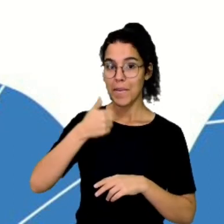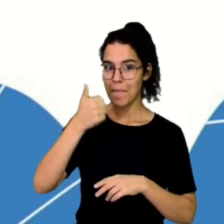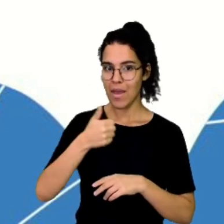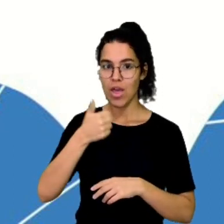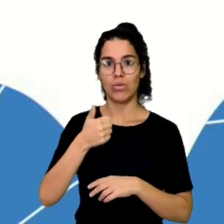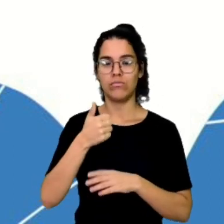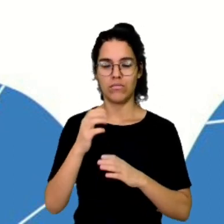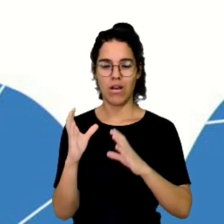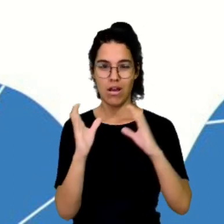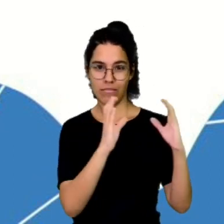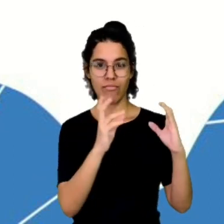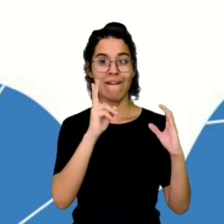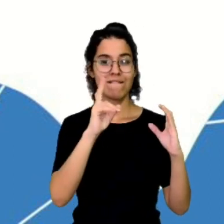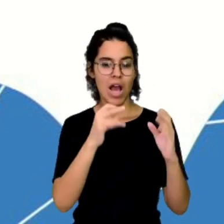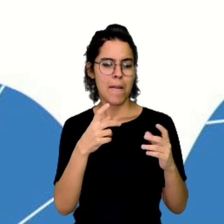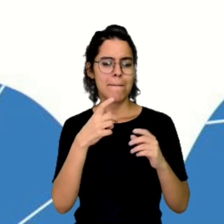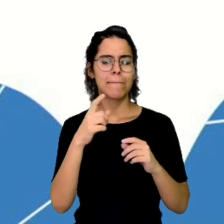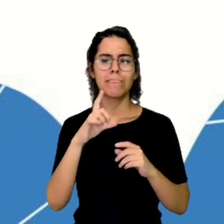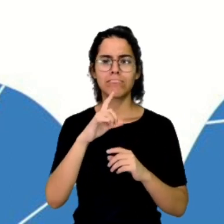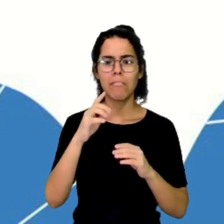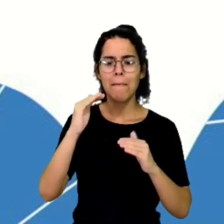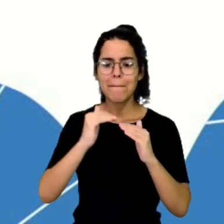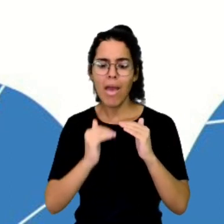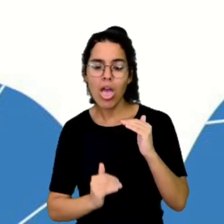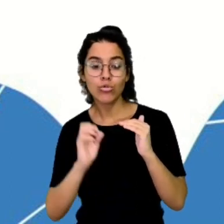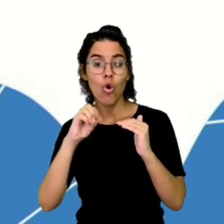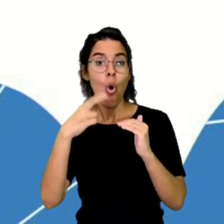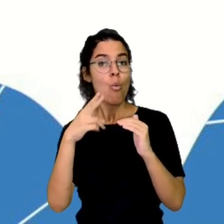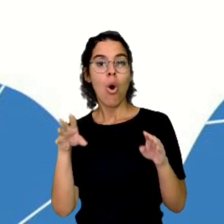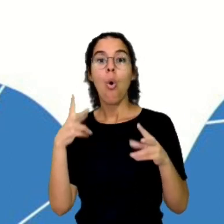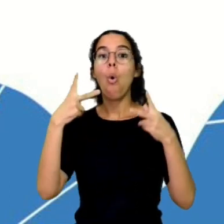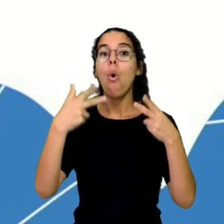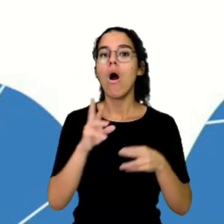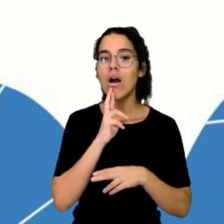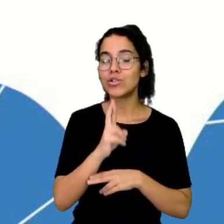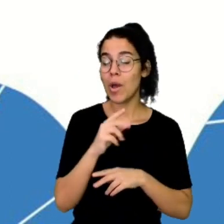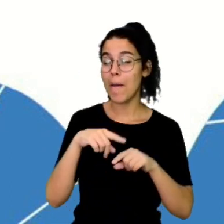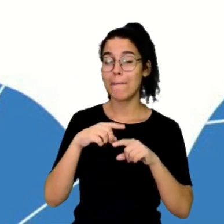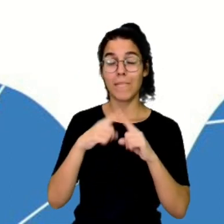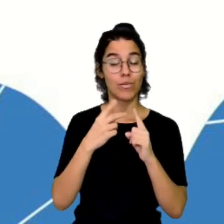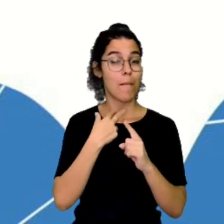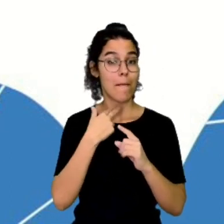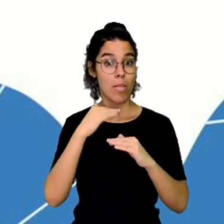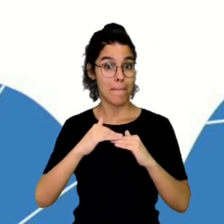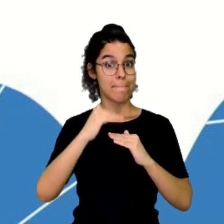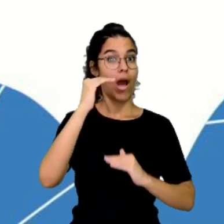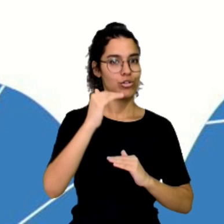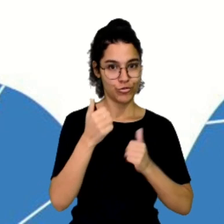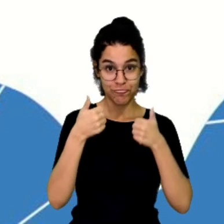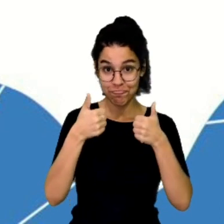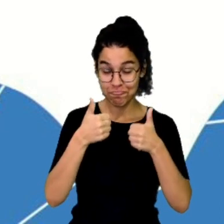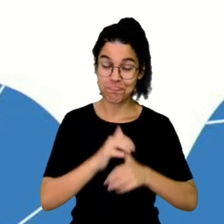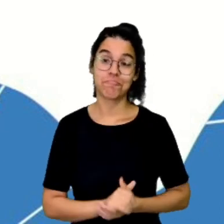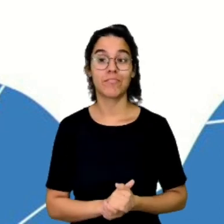menor ou, no máximo, igual. Mas não vai poder ultrapassar. Tranquilo? Então, ó, esse 2